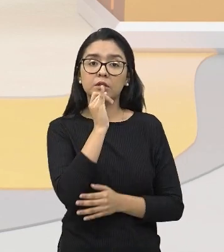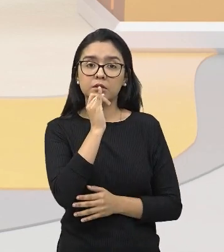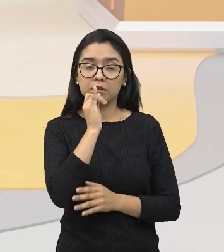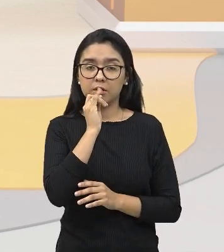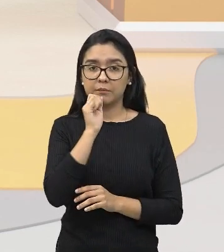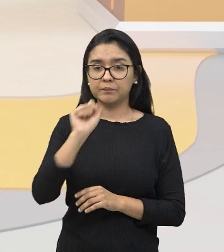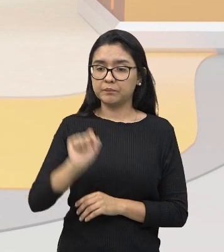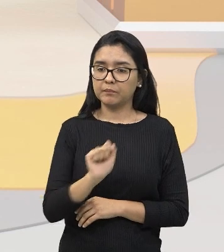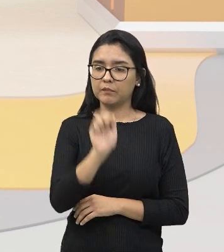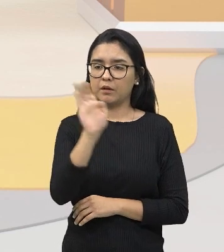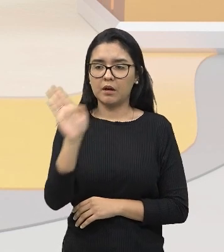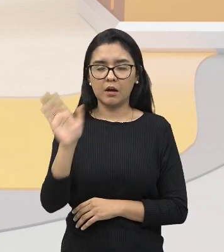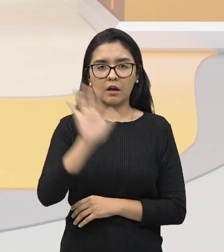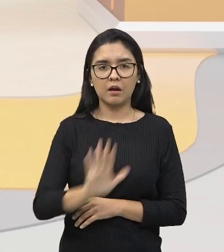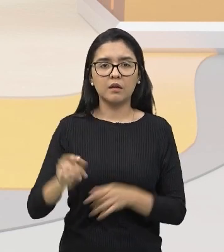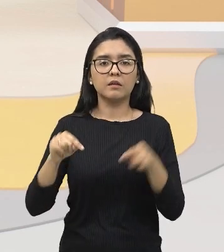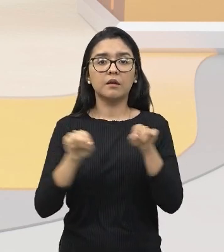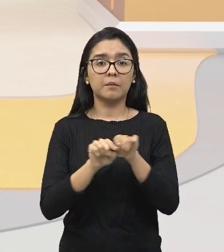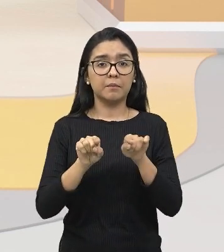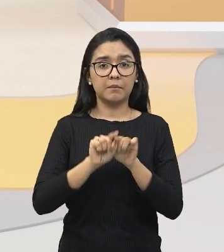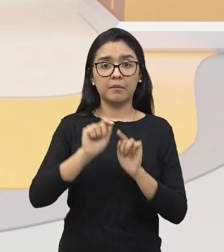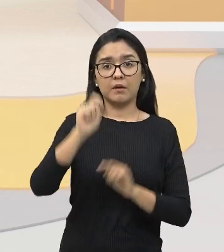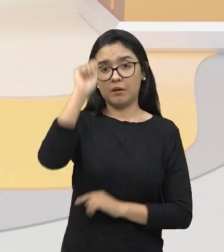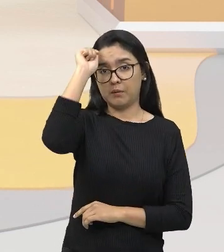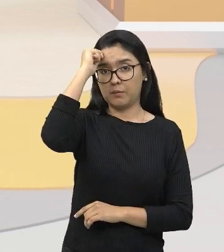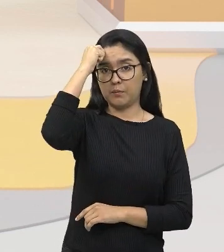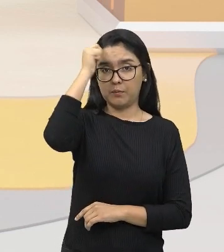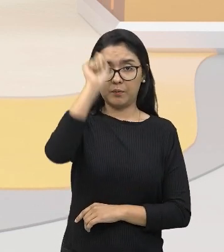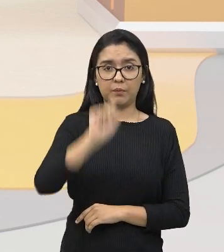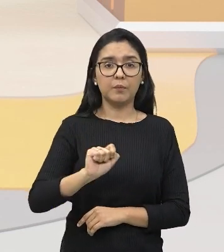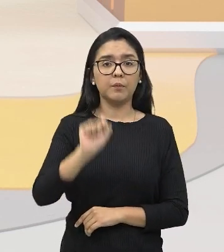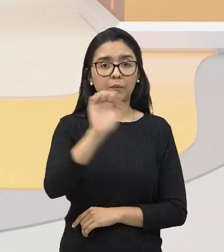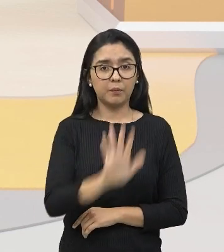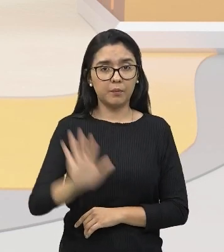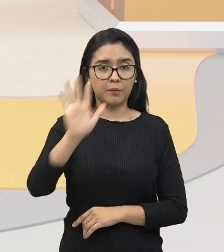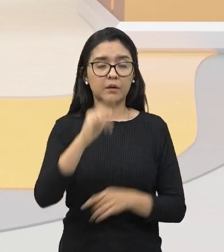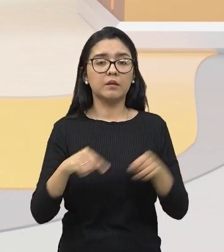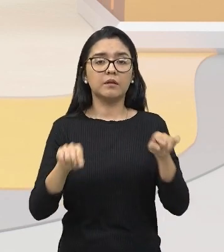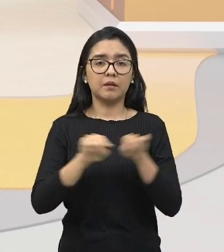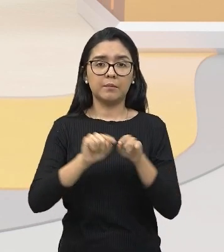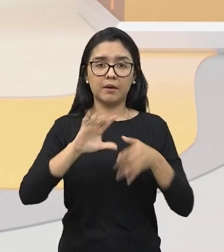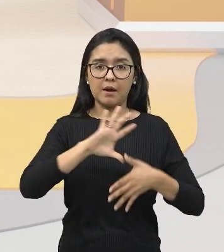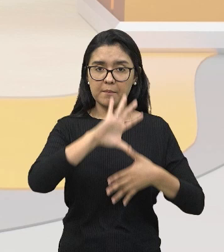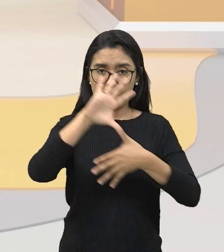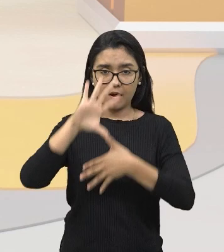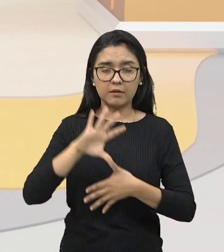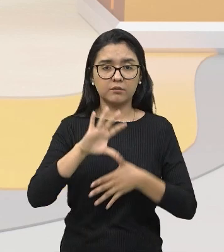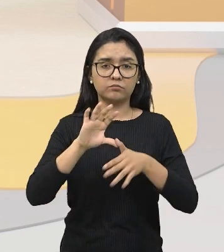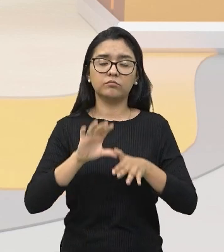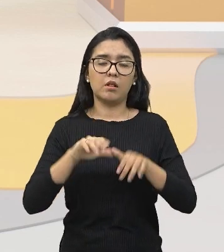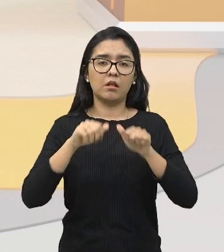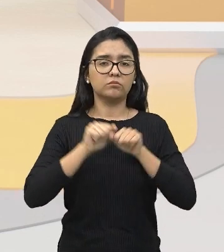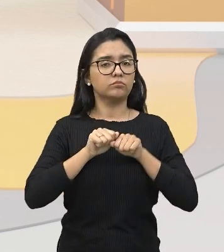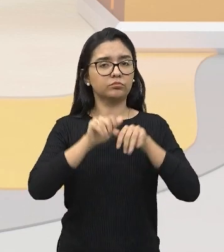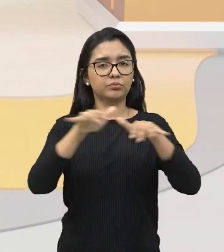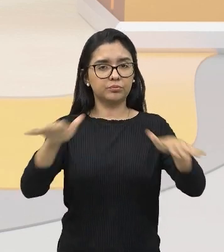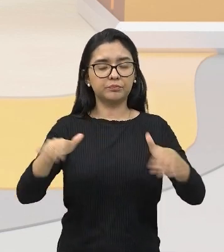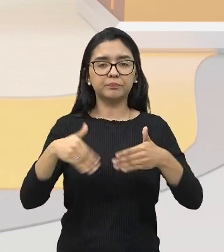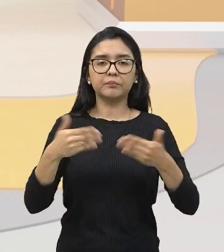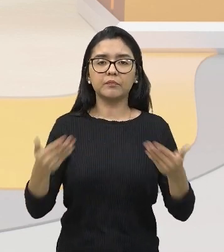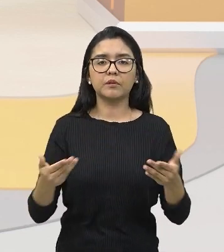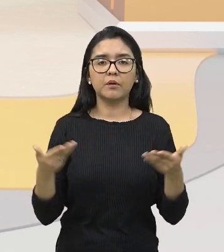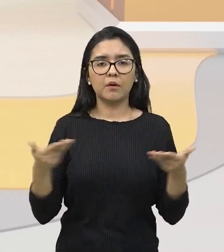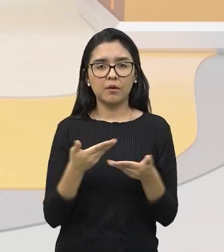asiático e o continente africano e também o continente americano. Nesse momento, nós vamos